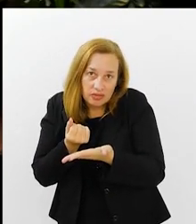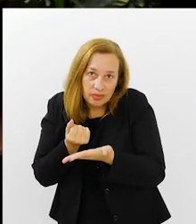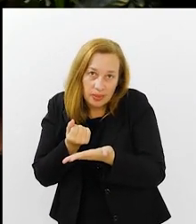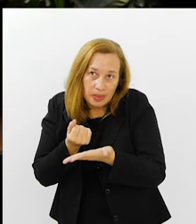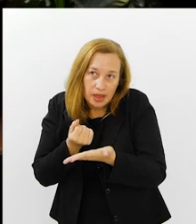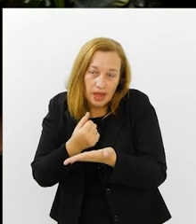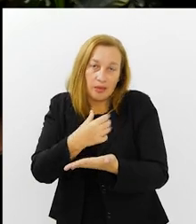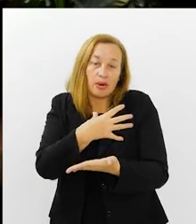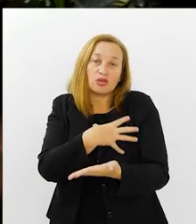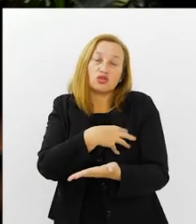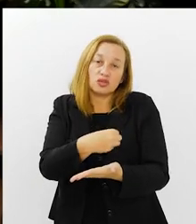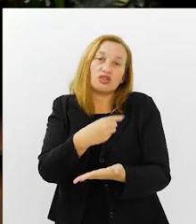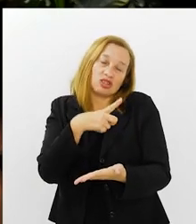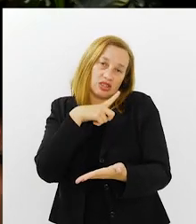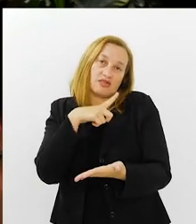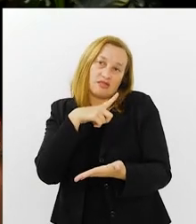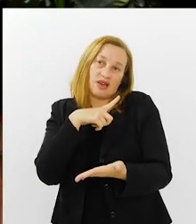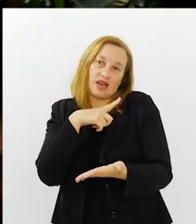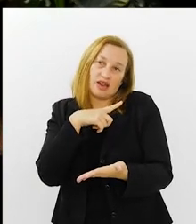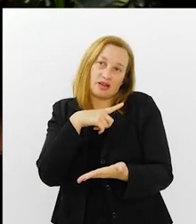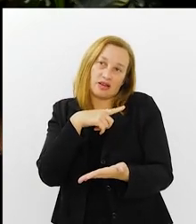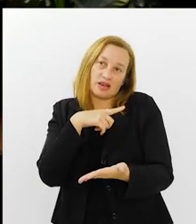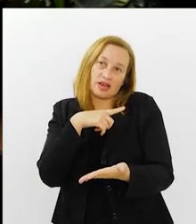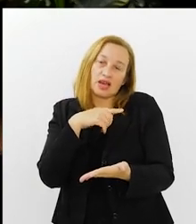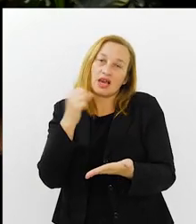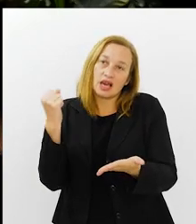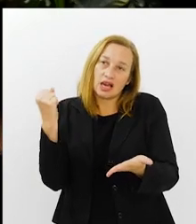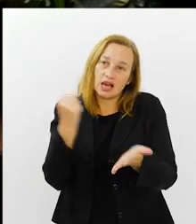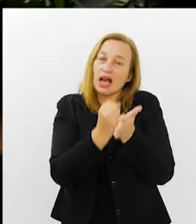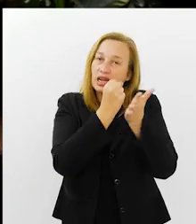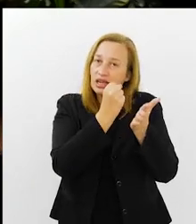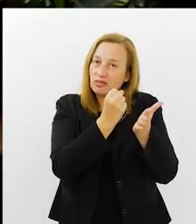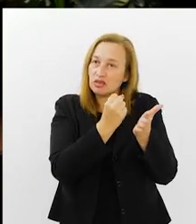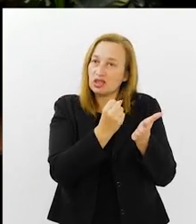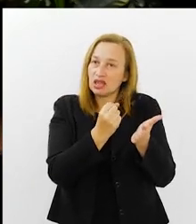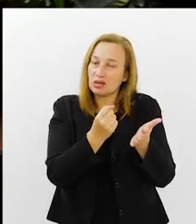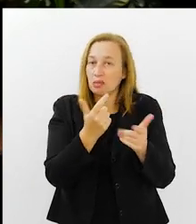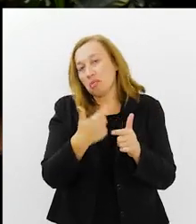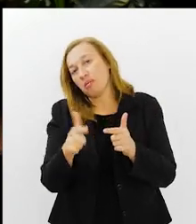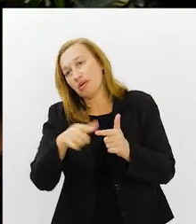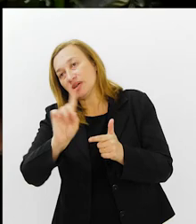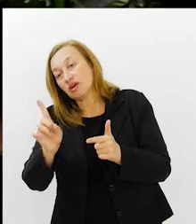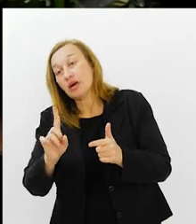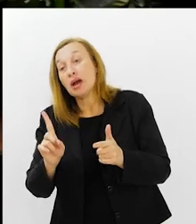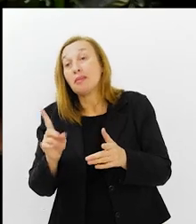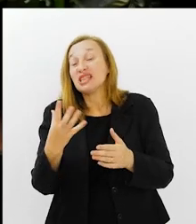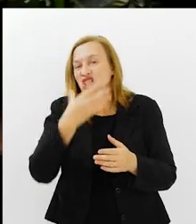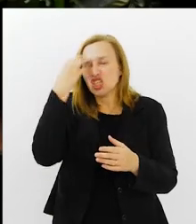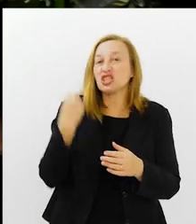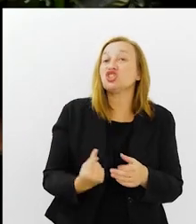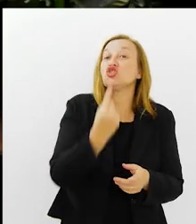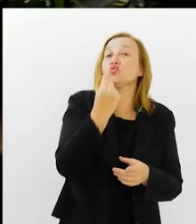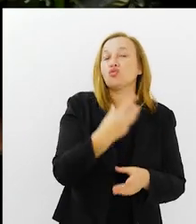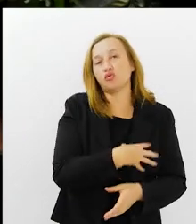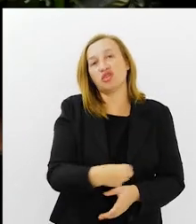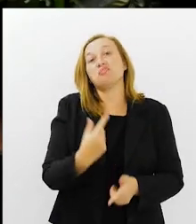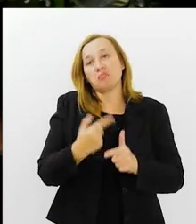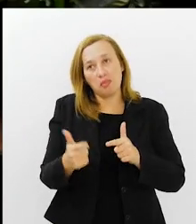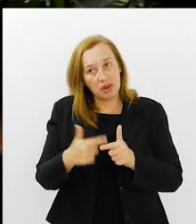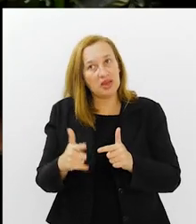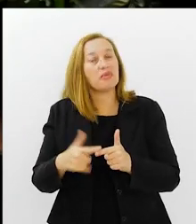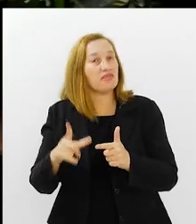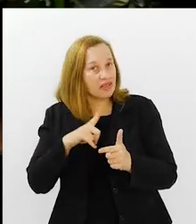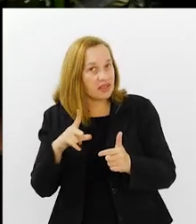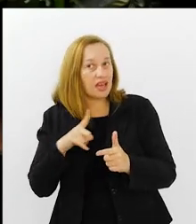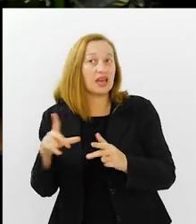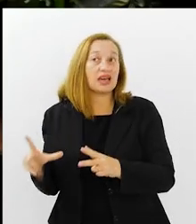para ele pagar os emolumentos, né? Não, não, para botar lá o carimbo, aquele selinho, não vai ser problema. Mas imagina, se ele esquecer de um,